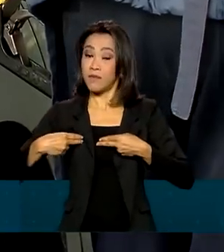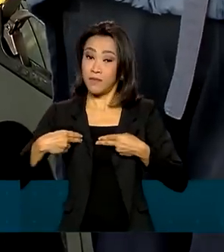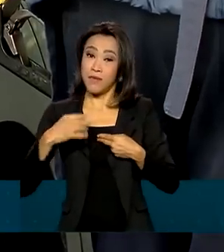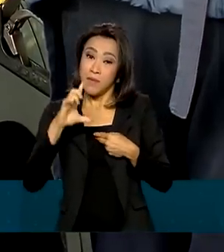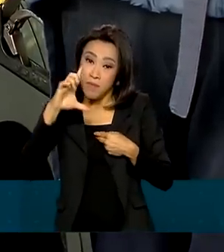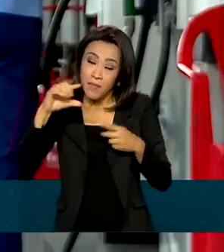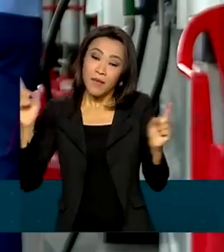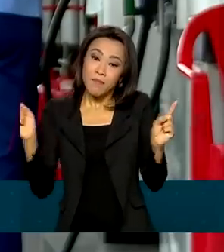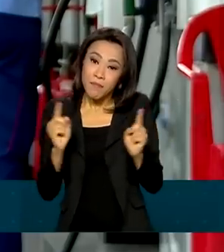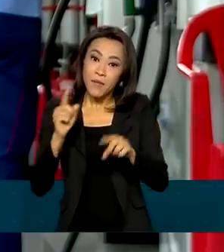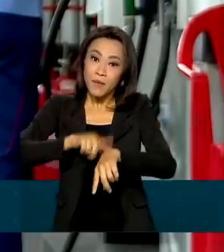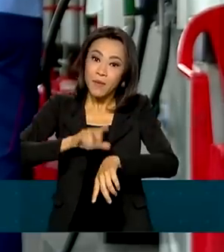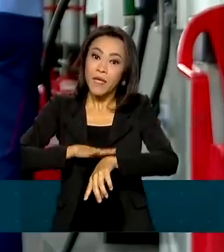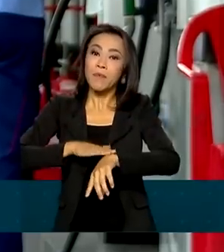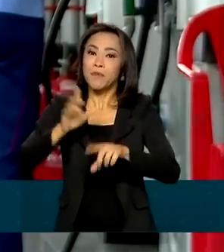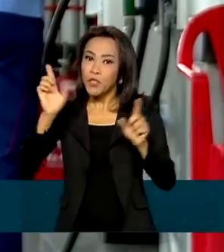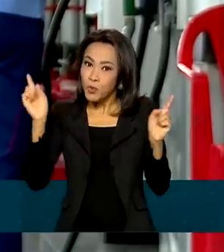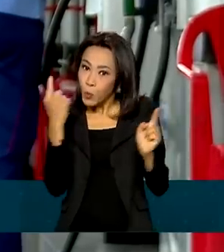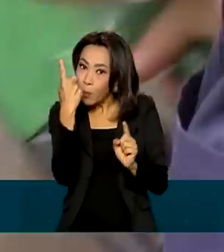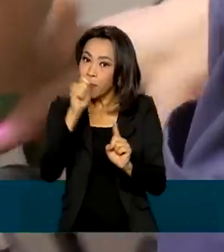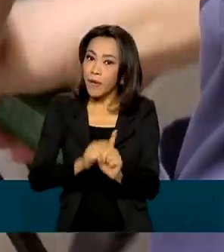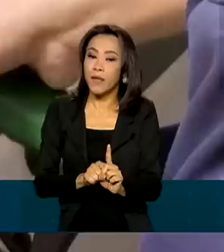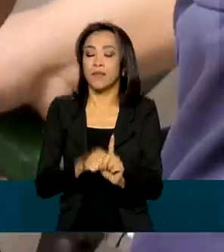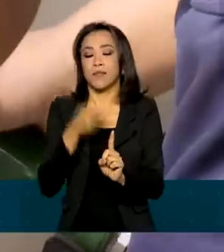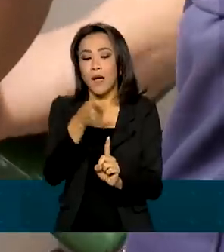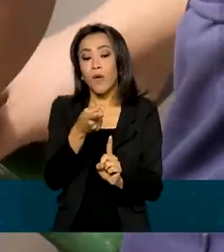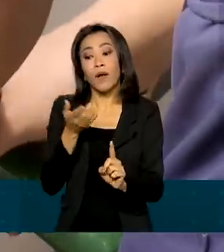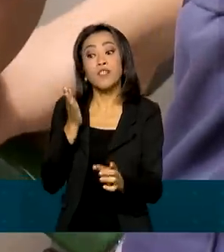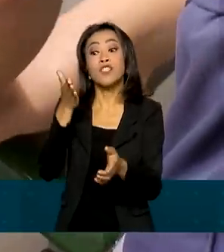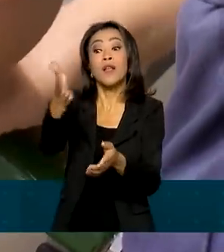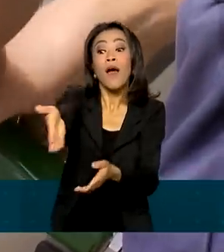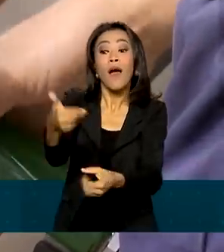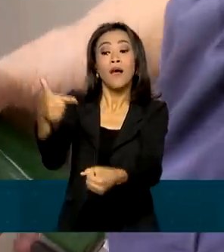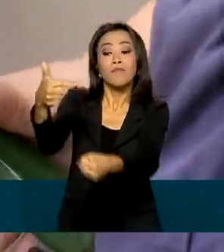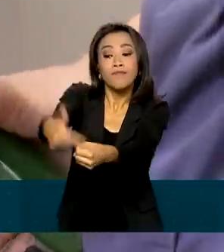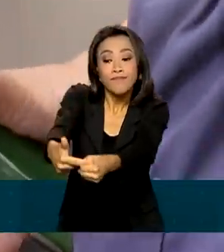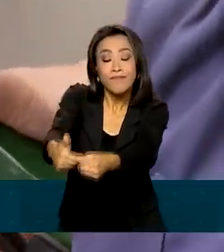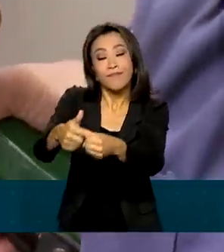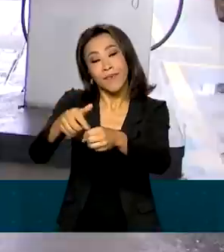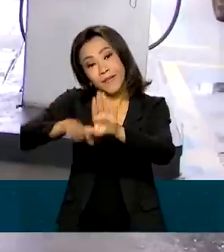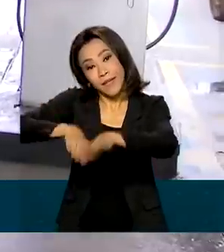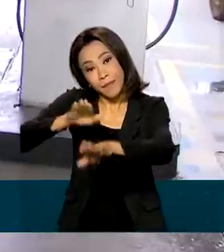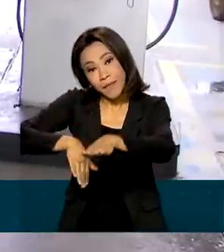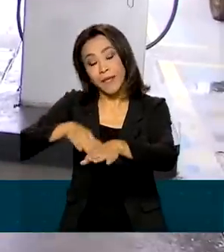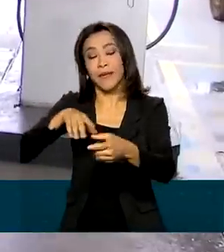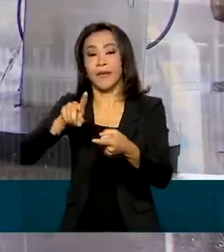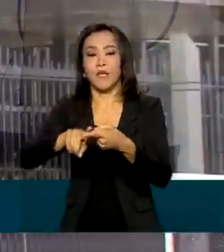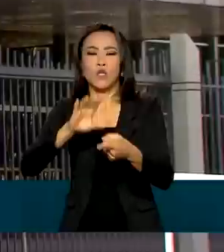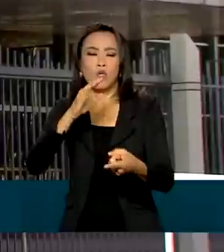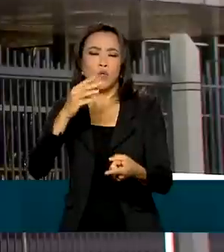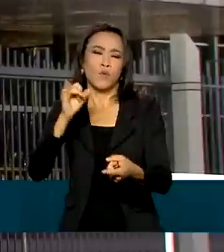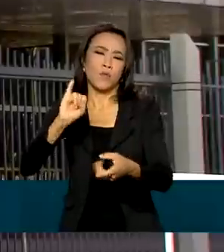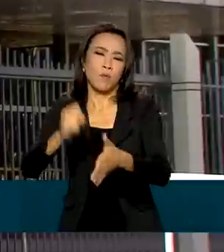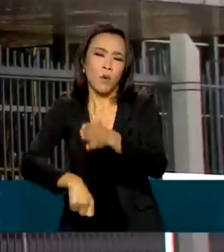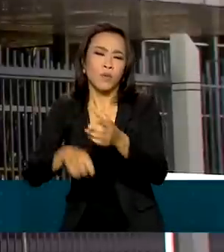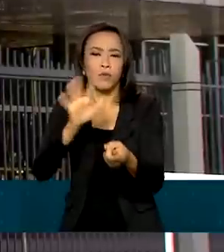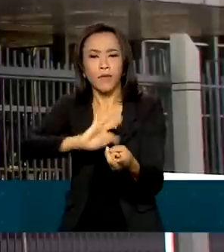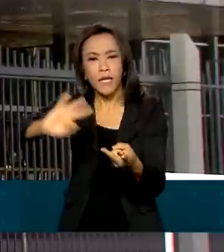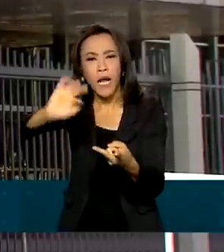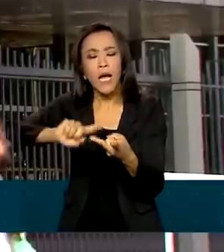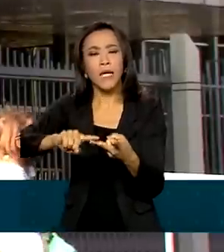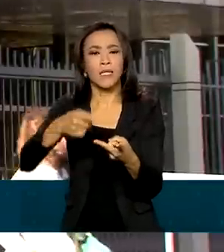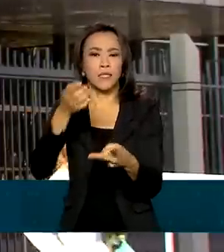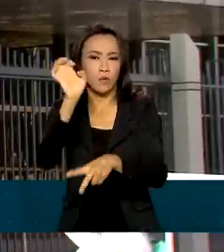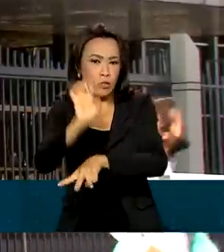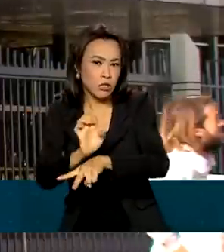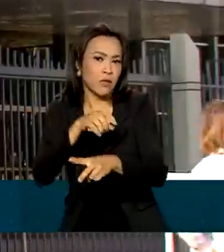preço final que chega na bomba para o consumidor vai depender de uma série de fatores, como impostos federais e estaduais e